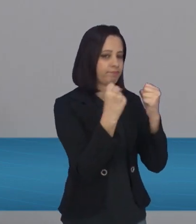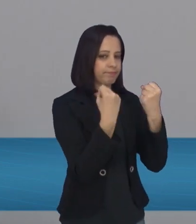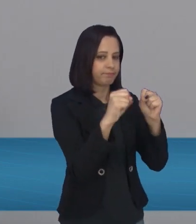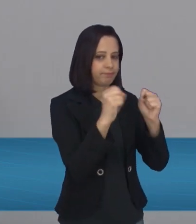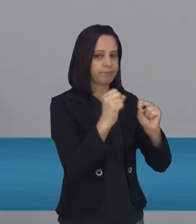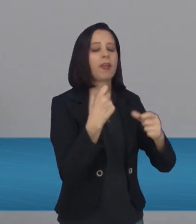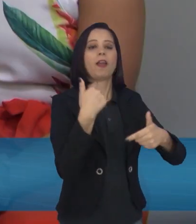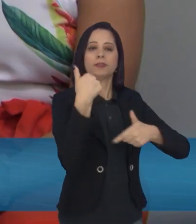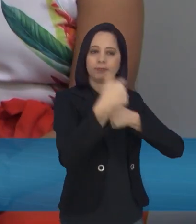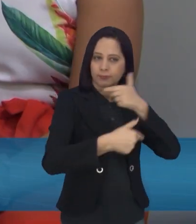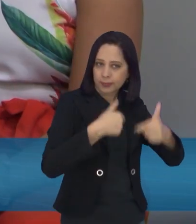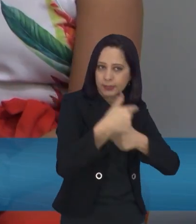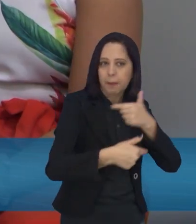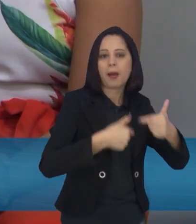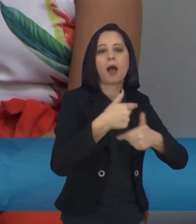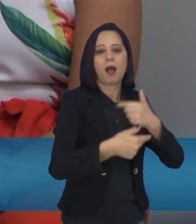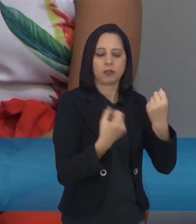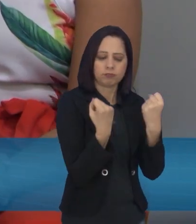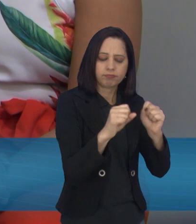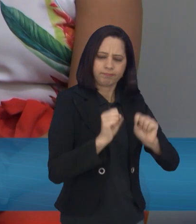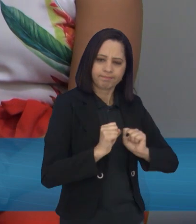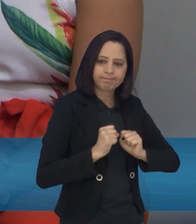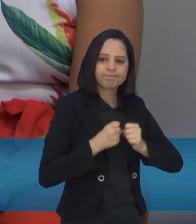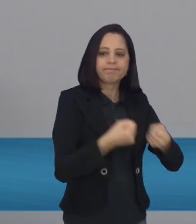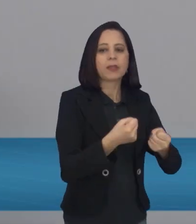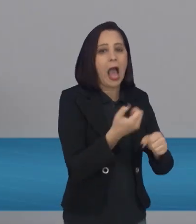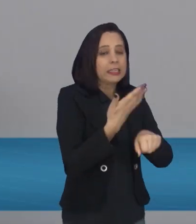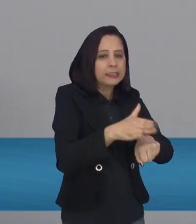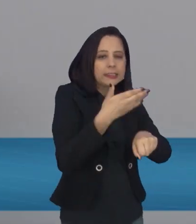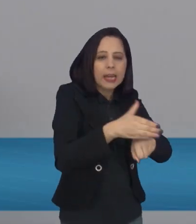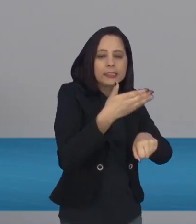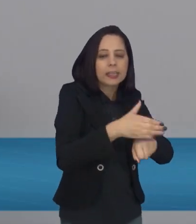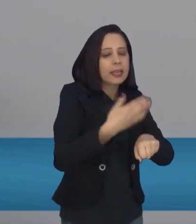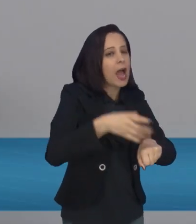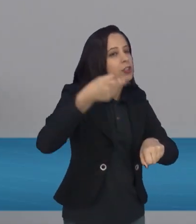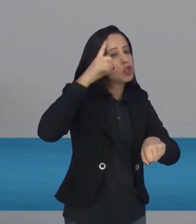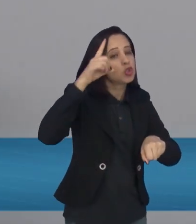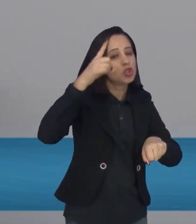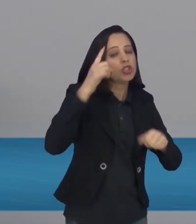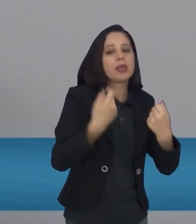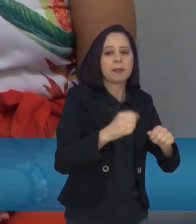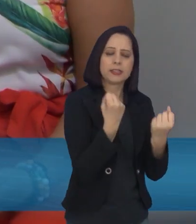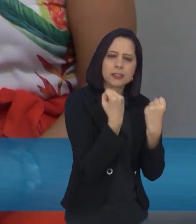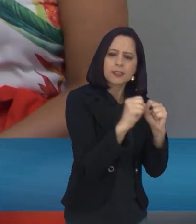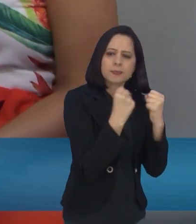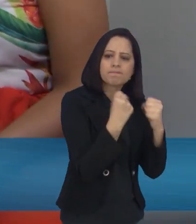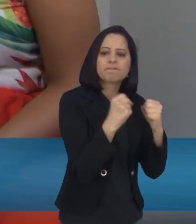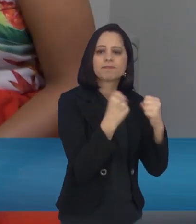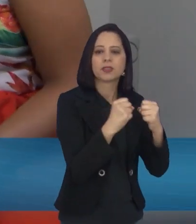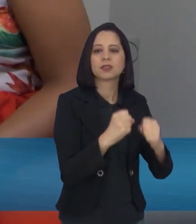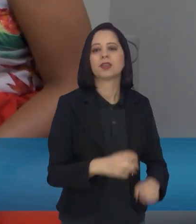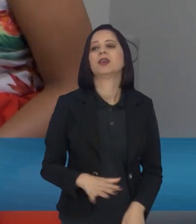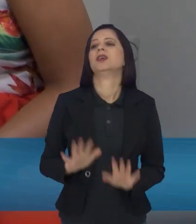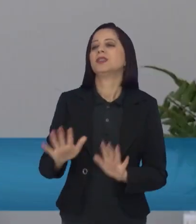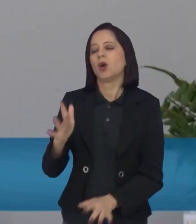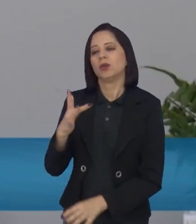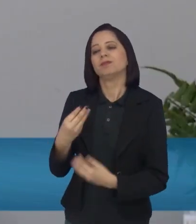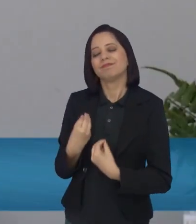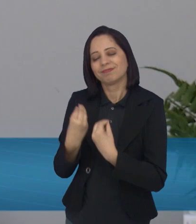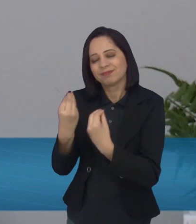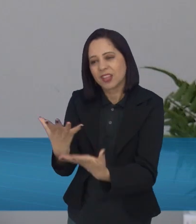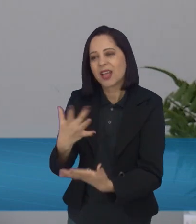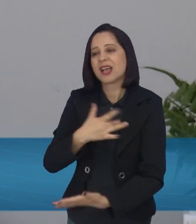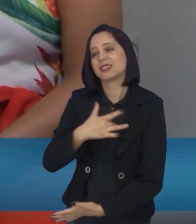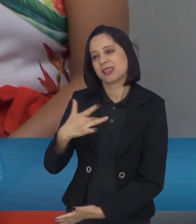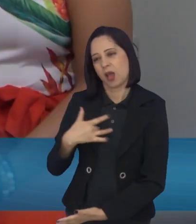trabalho na área e continuo treinando. Tem que treinar, querendo ou não, tem que fazer acontecer. Muita saúde pra você, viu? Muito